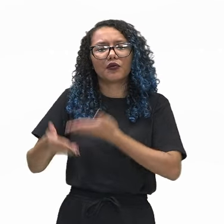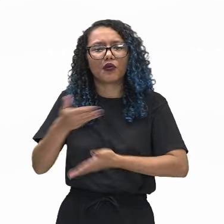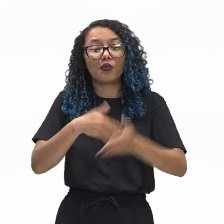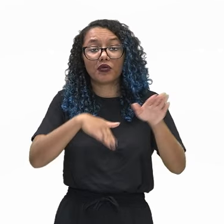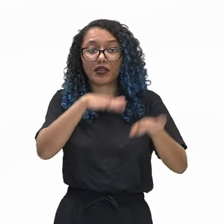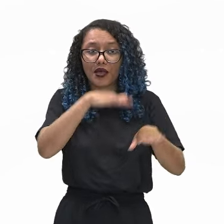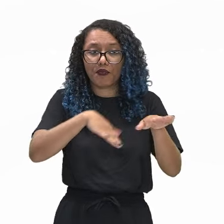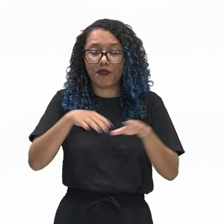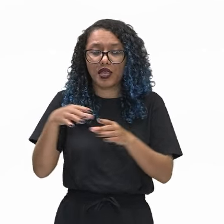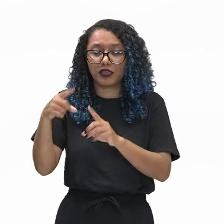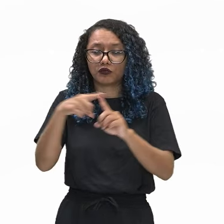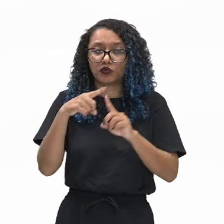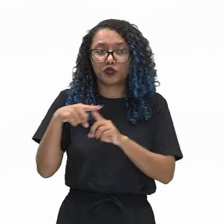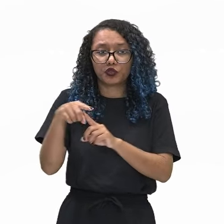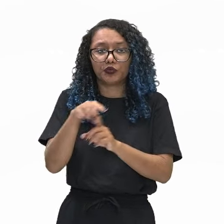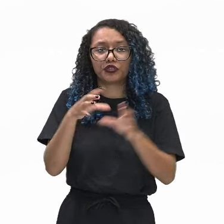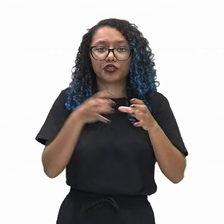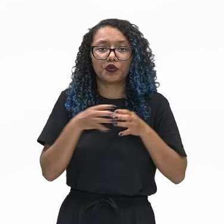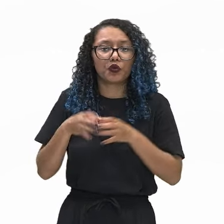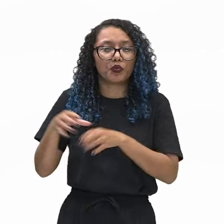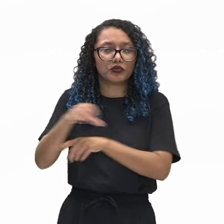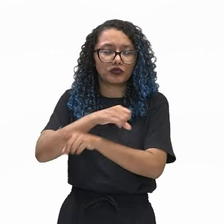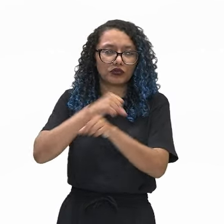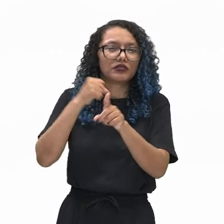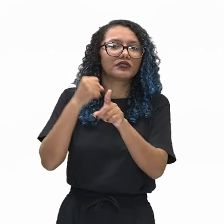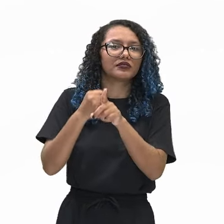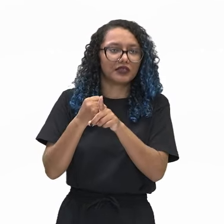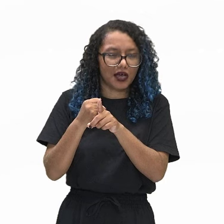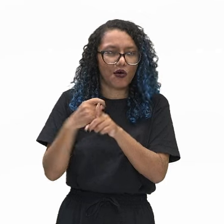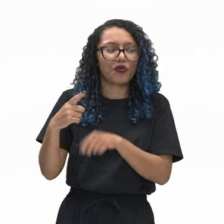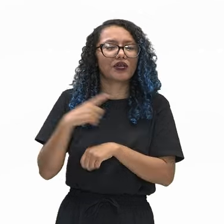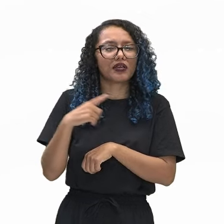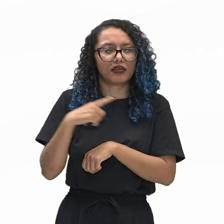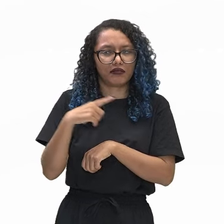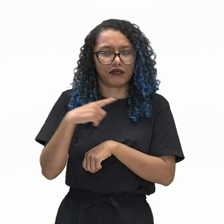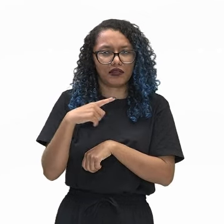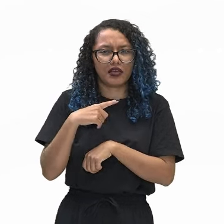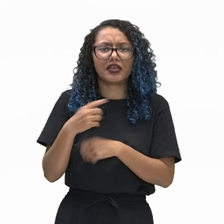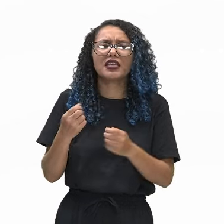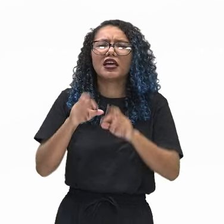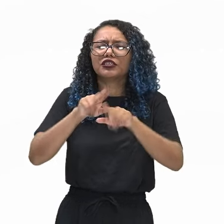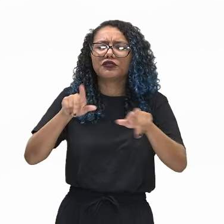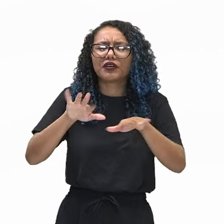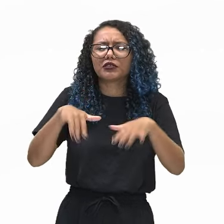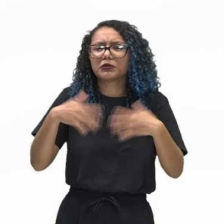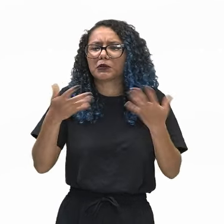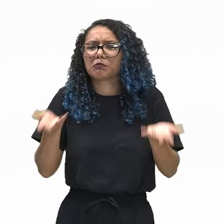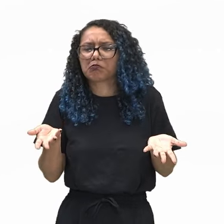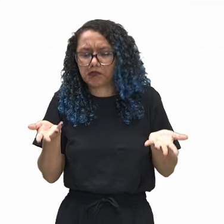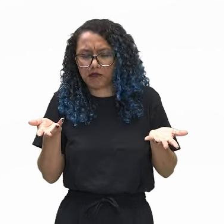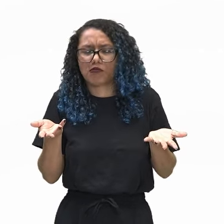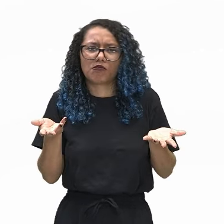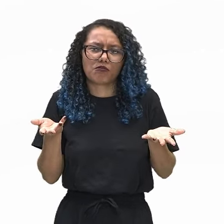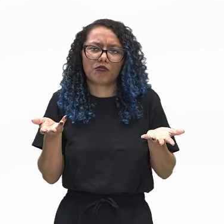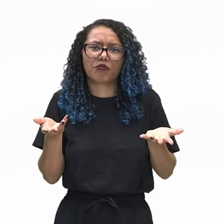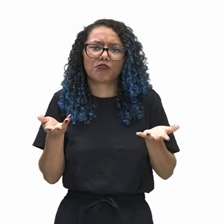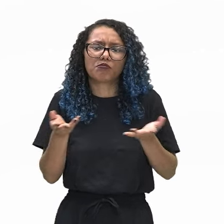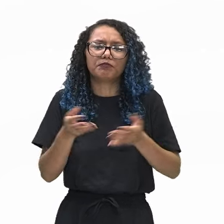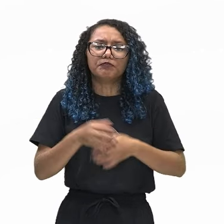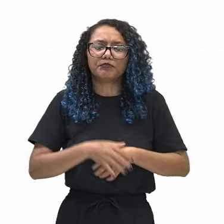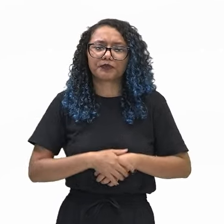politicamente produzidas. As distinções que se podem destacar são interpretadas como